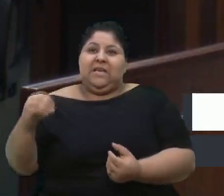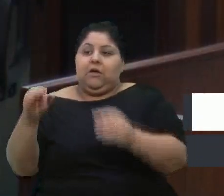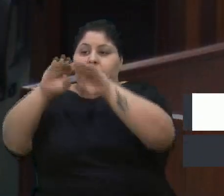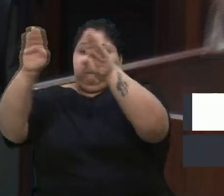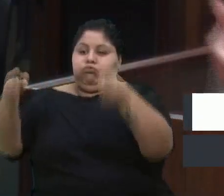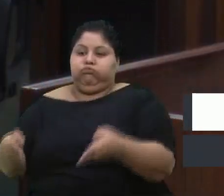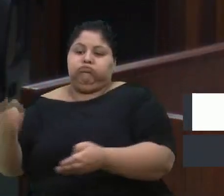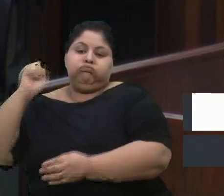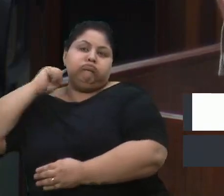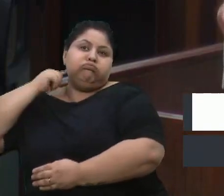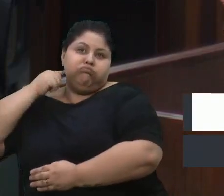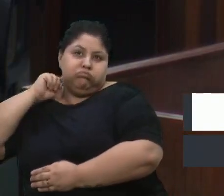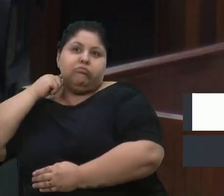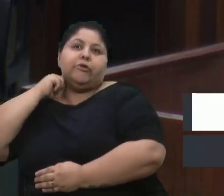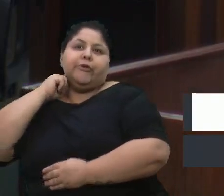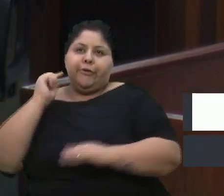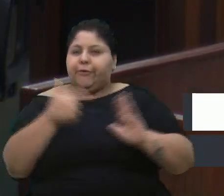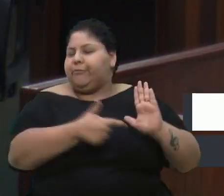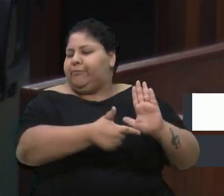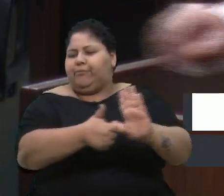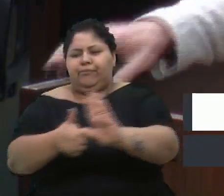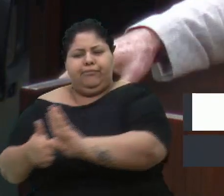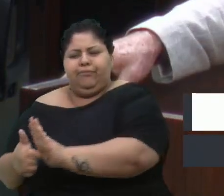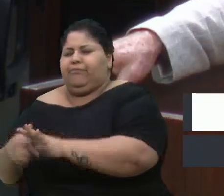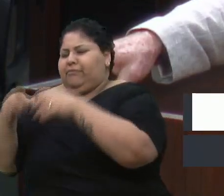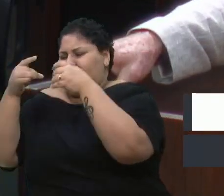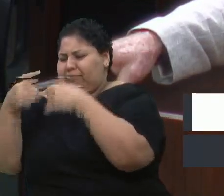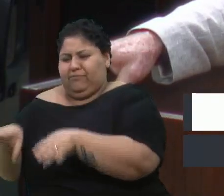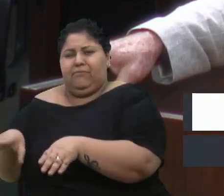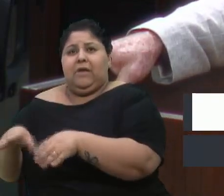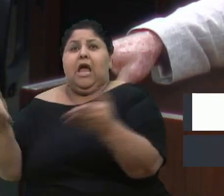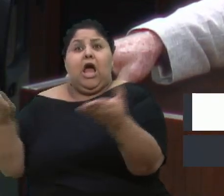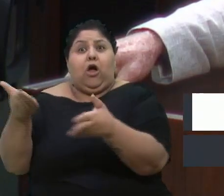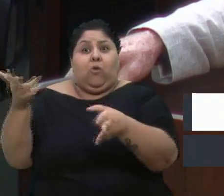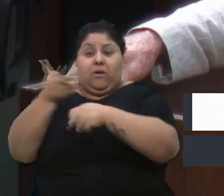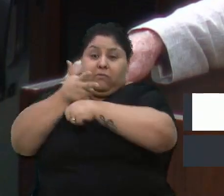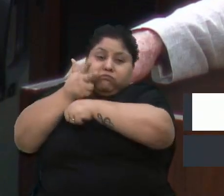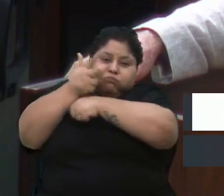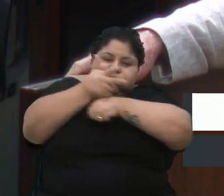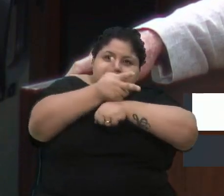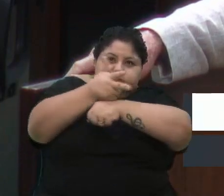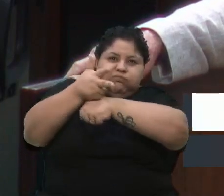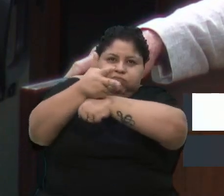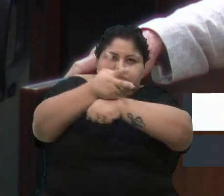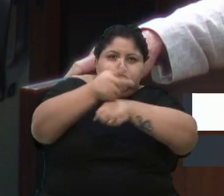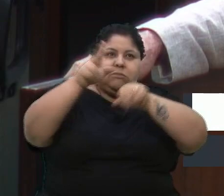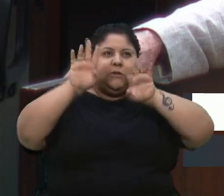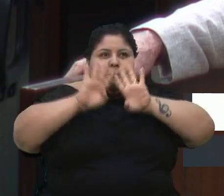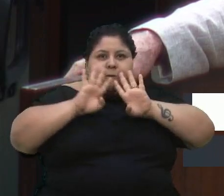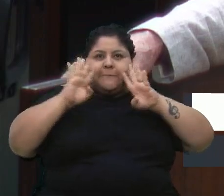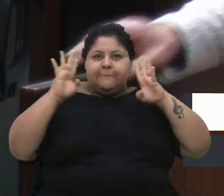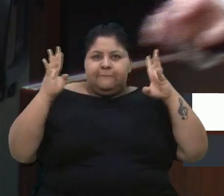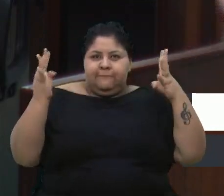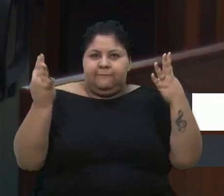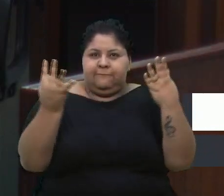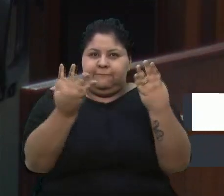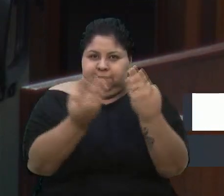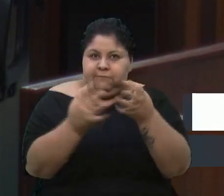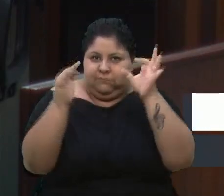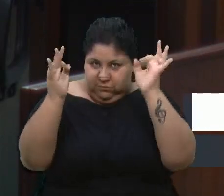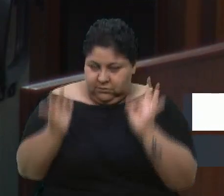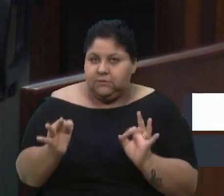prejuízos exagerados. E agora, com esse monitoramento, com esse cercamento, com certeza,